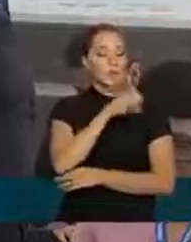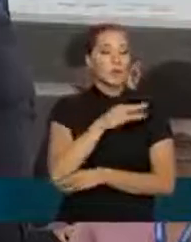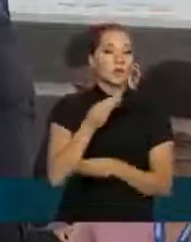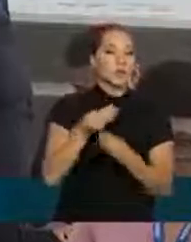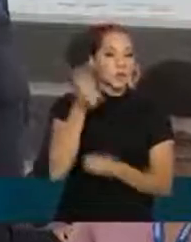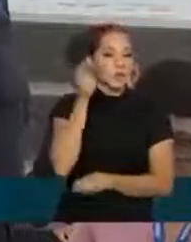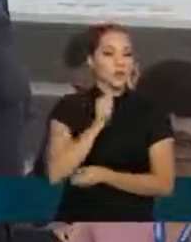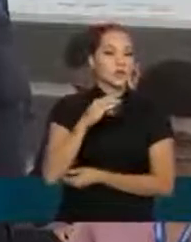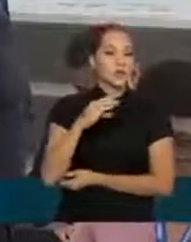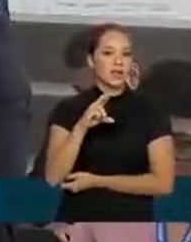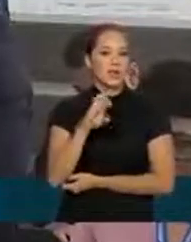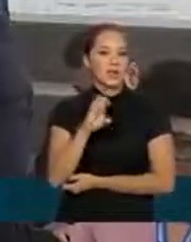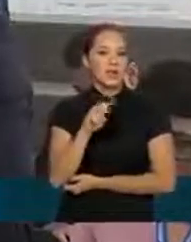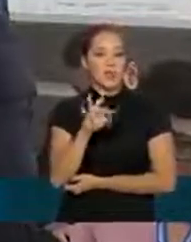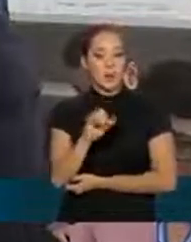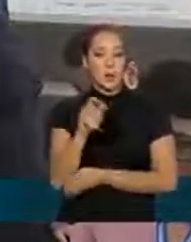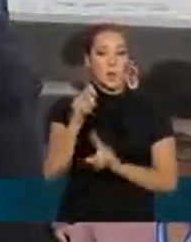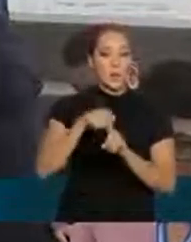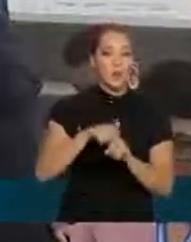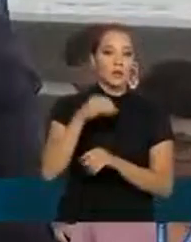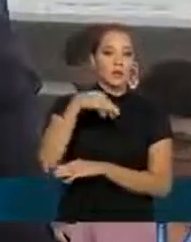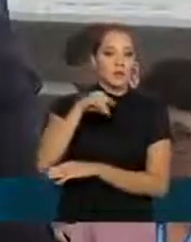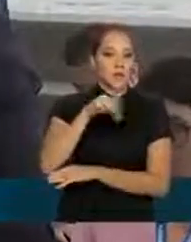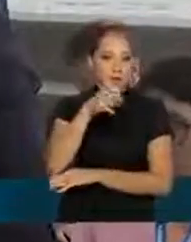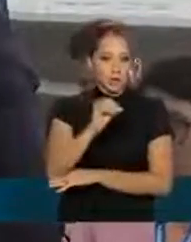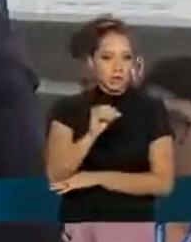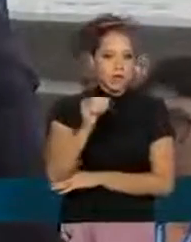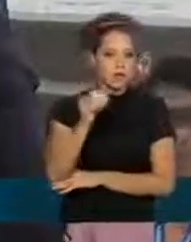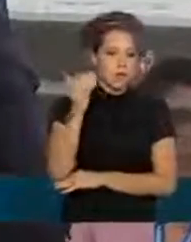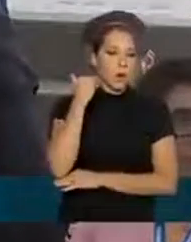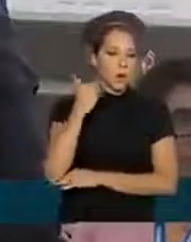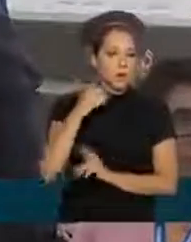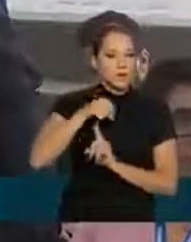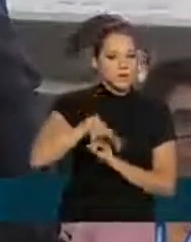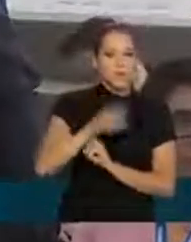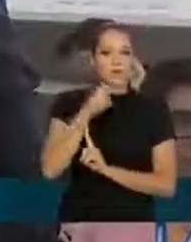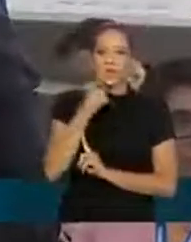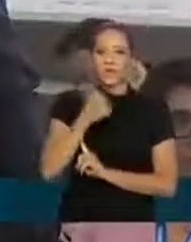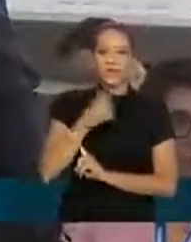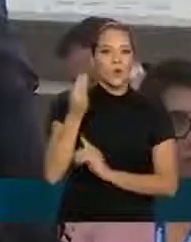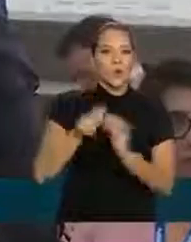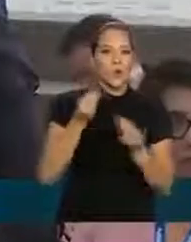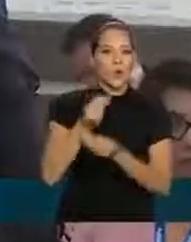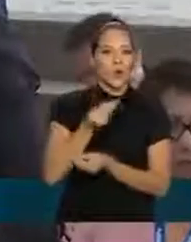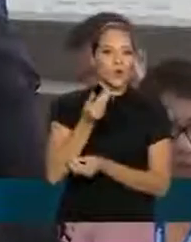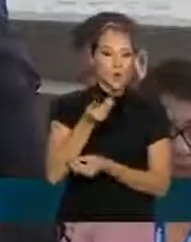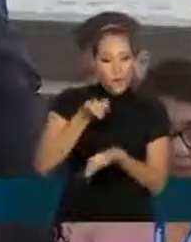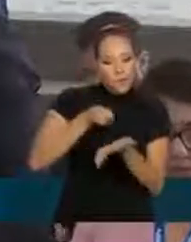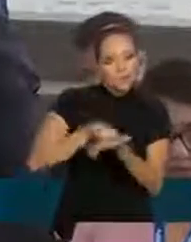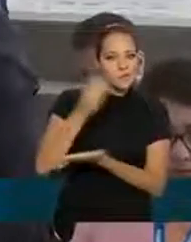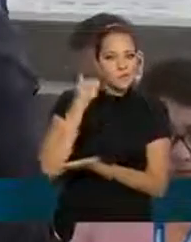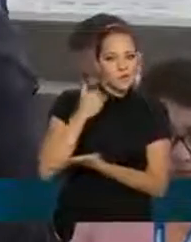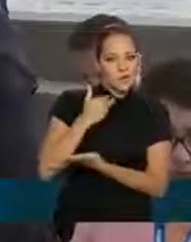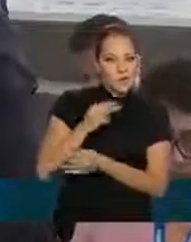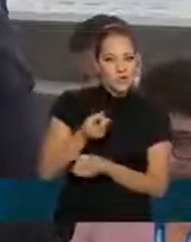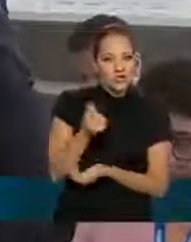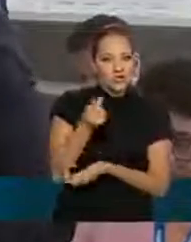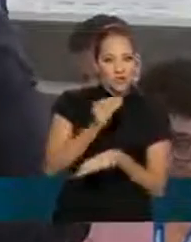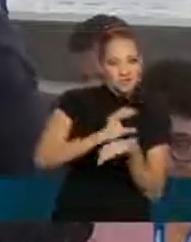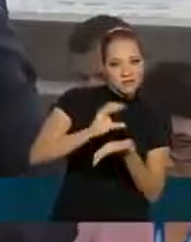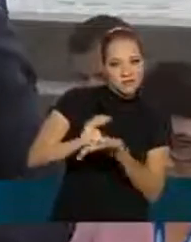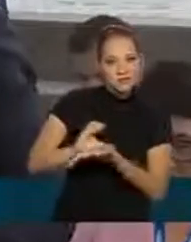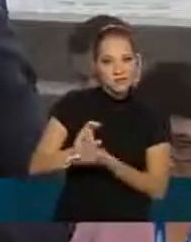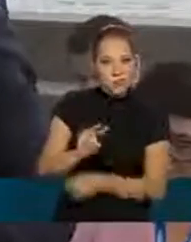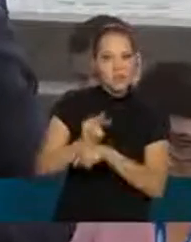de crédito em março o Banco Central já comentou que não tem como obrigar os bancos a emprestar corre o risco de uma